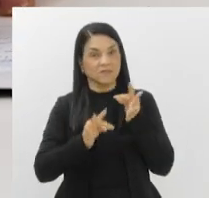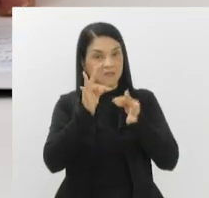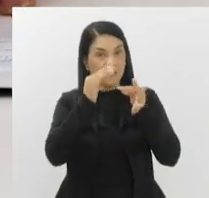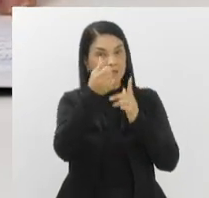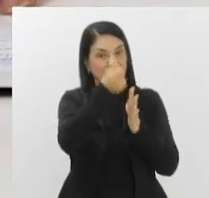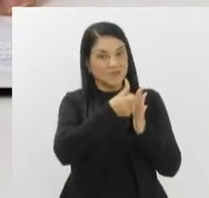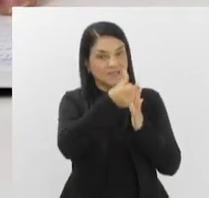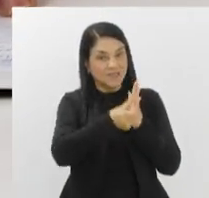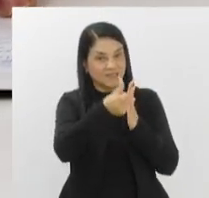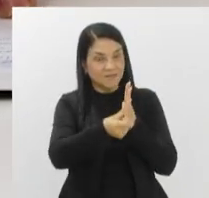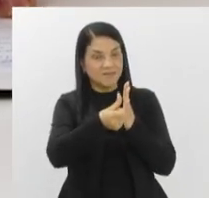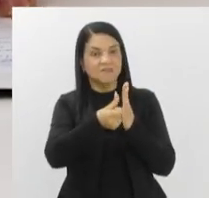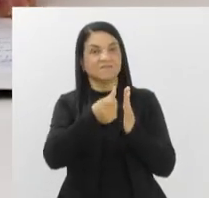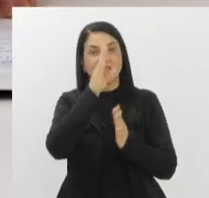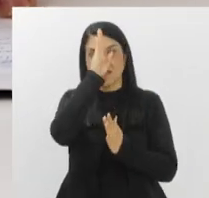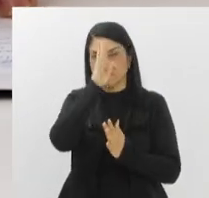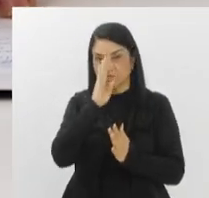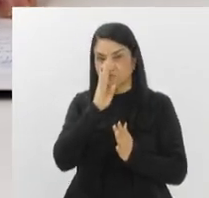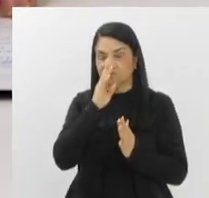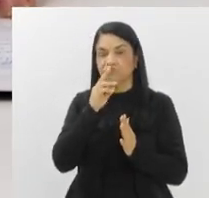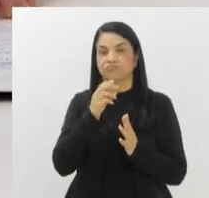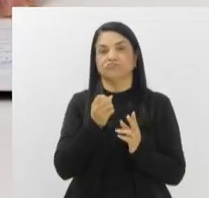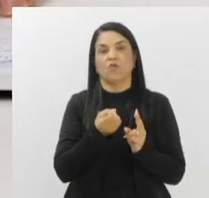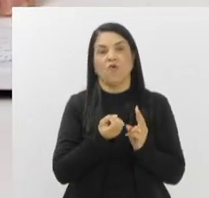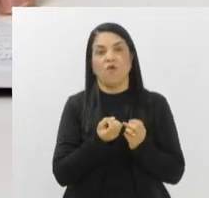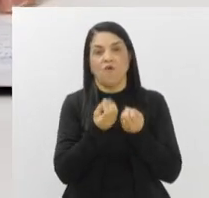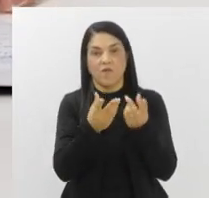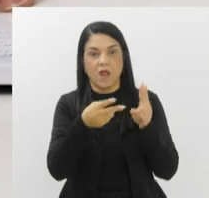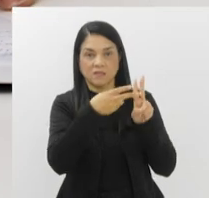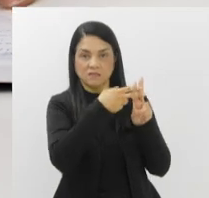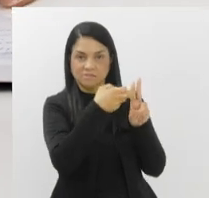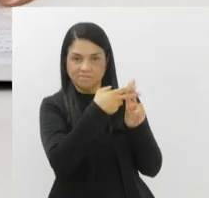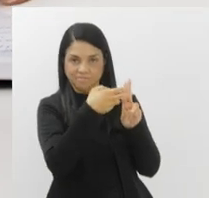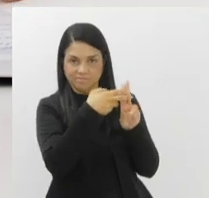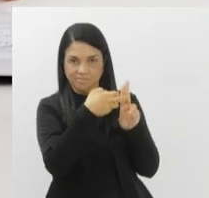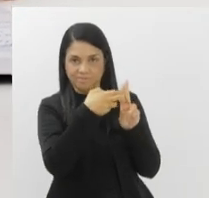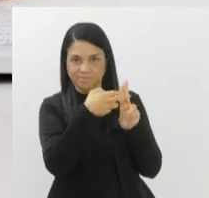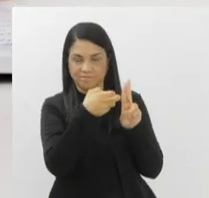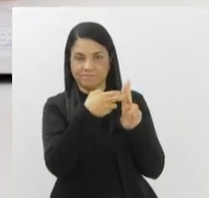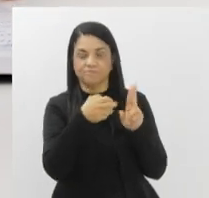seis meses, é gratuito e está disponível no Sistema Único de Saúde.